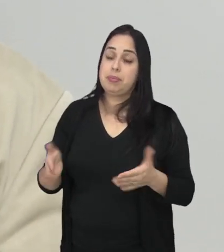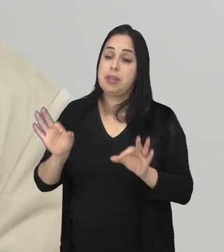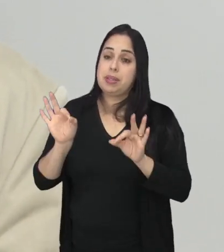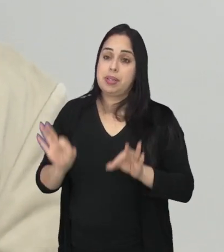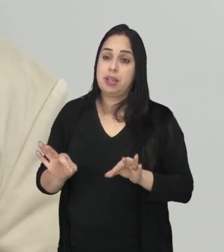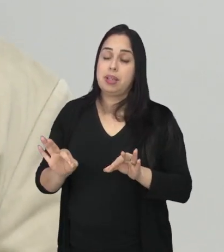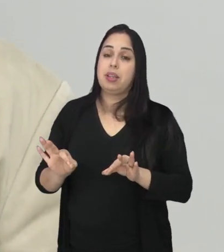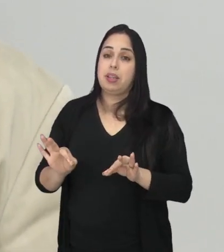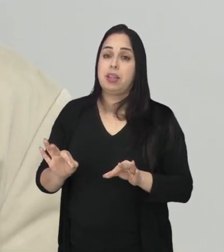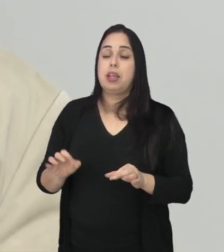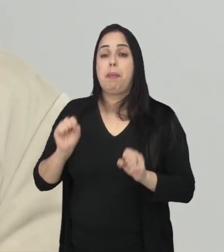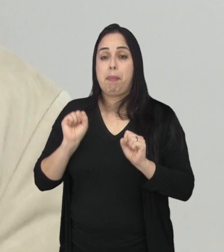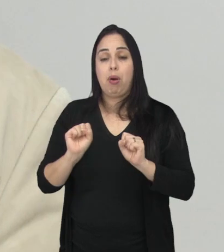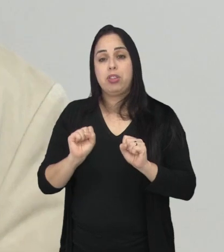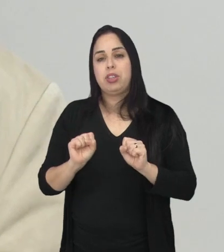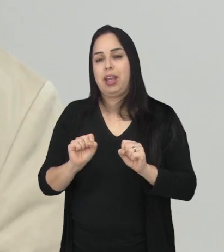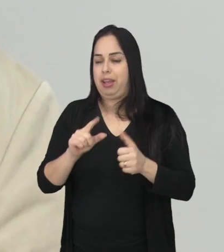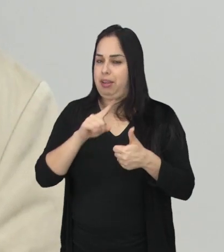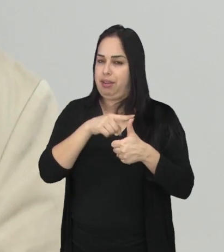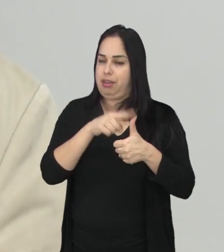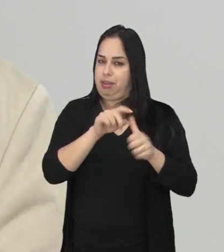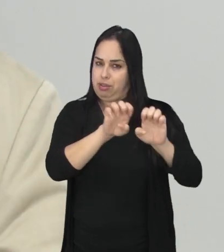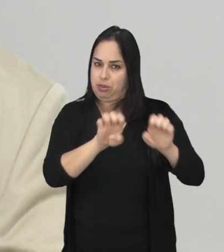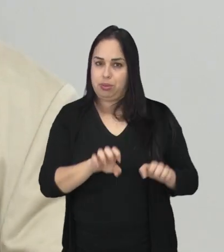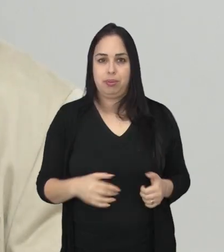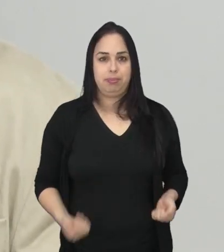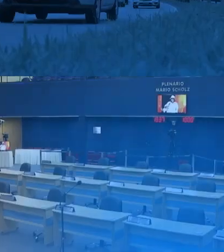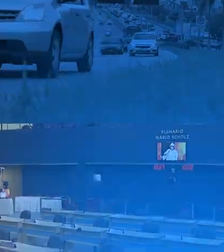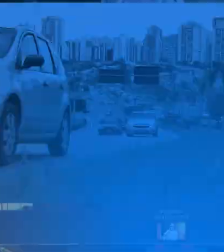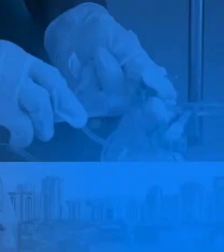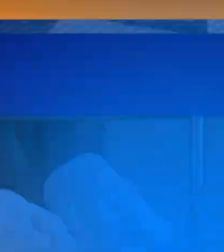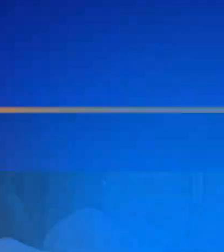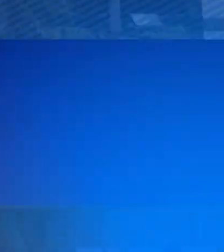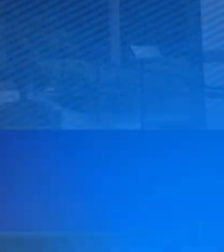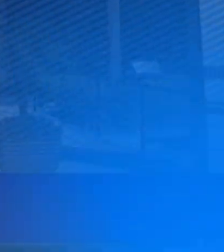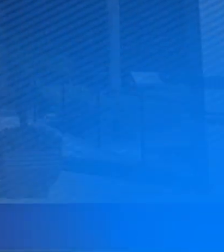é justo que a gente possa ter a estrutura e ter o exemplo.